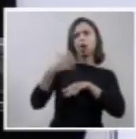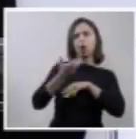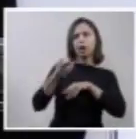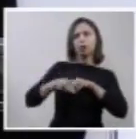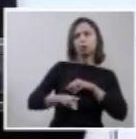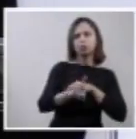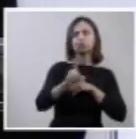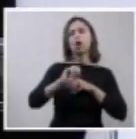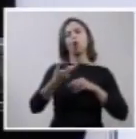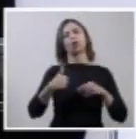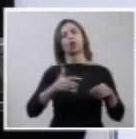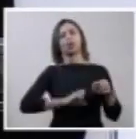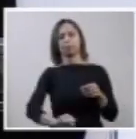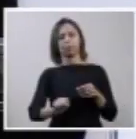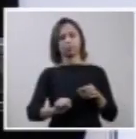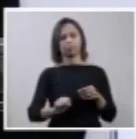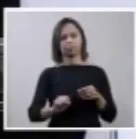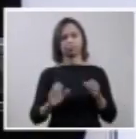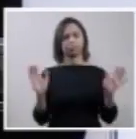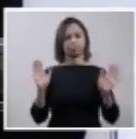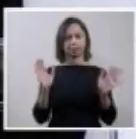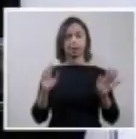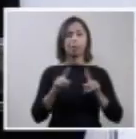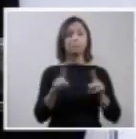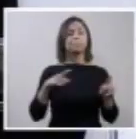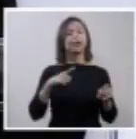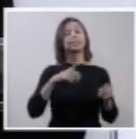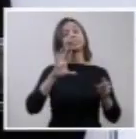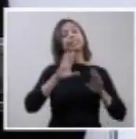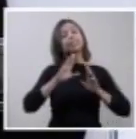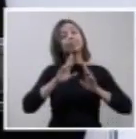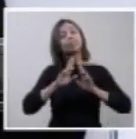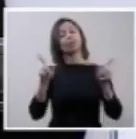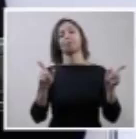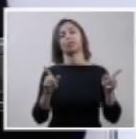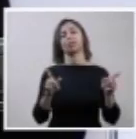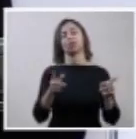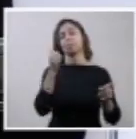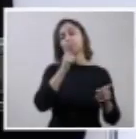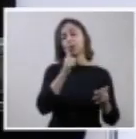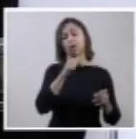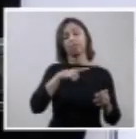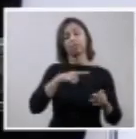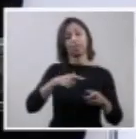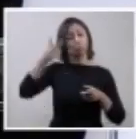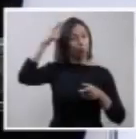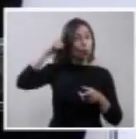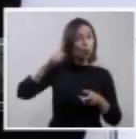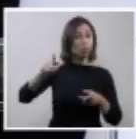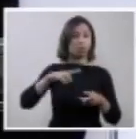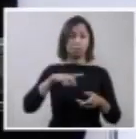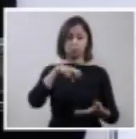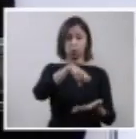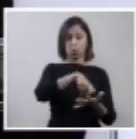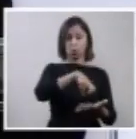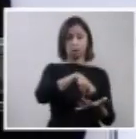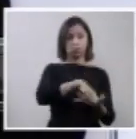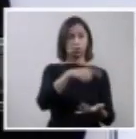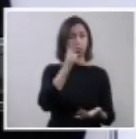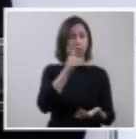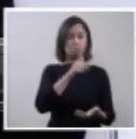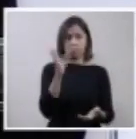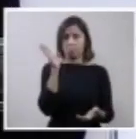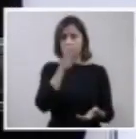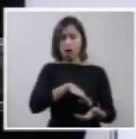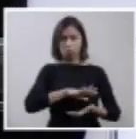seu corpo uma vida que não terá continuidade. Não seria submeter essa mulher a uma situação cruel? No fundo, não seria